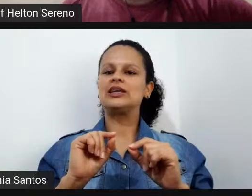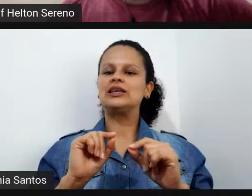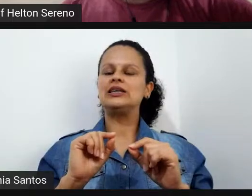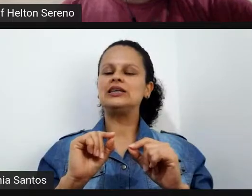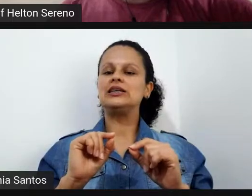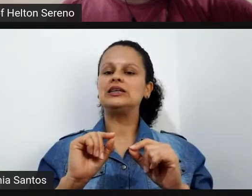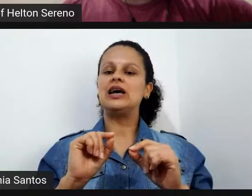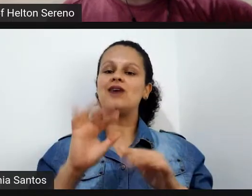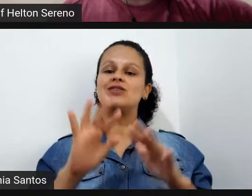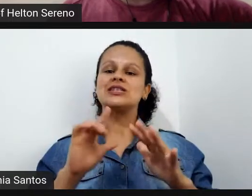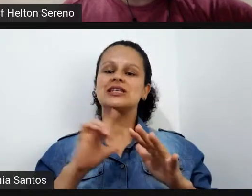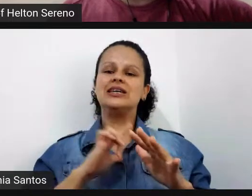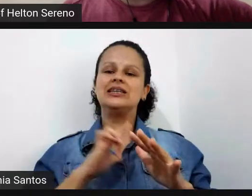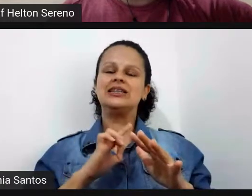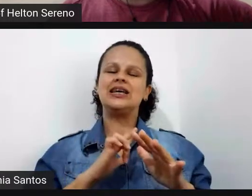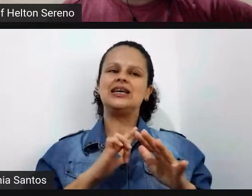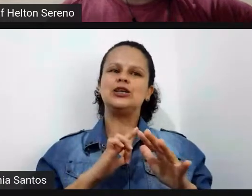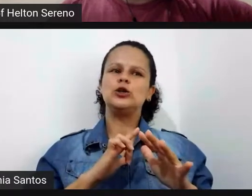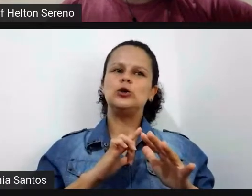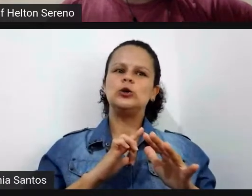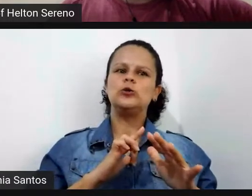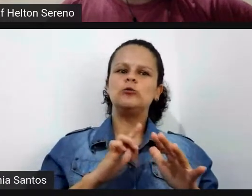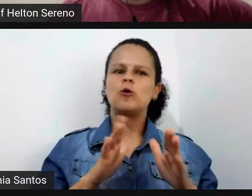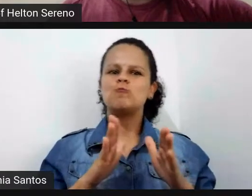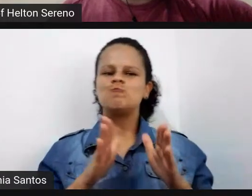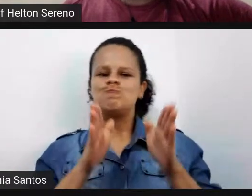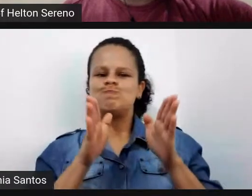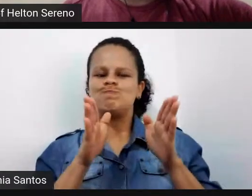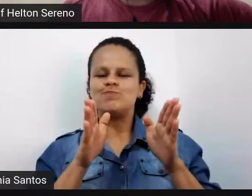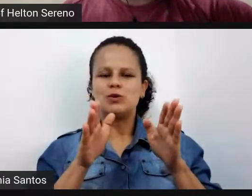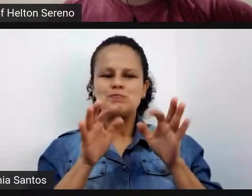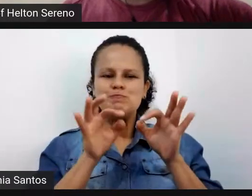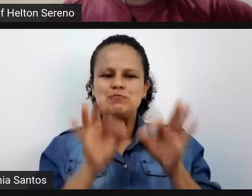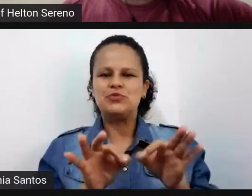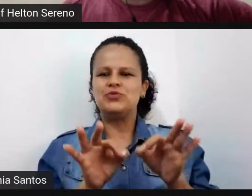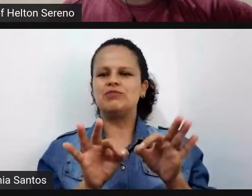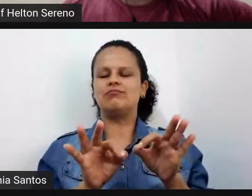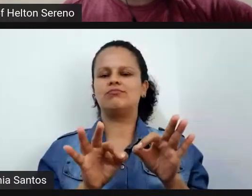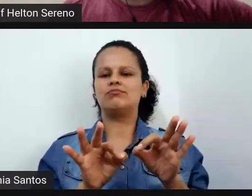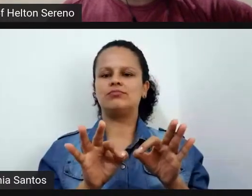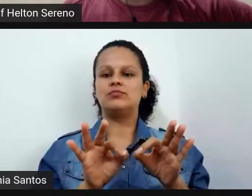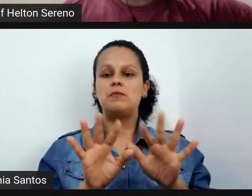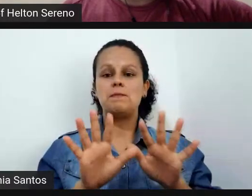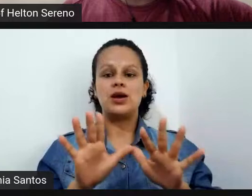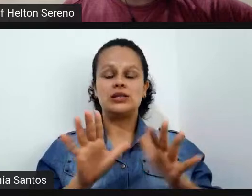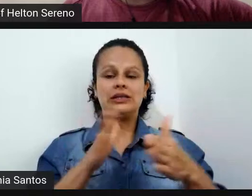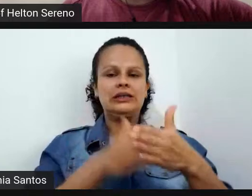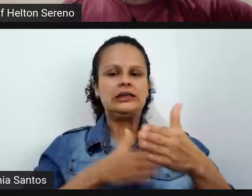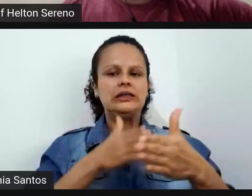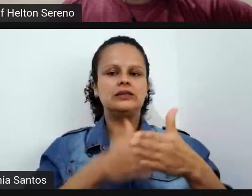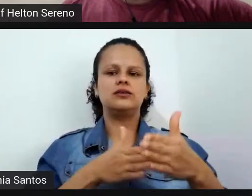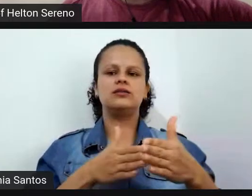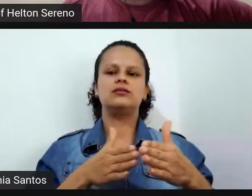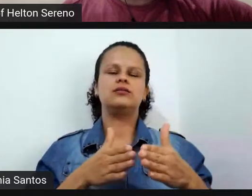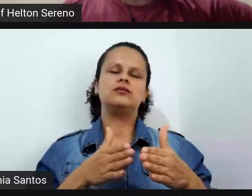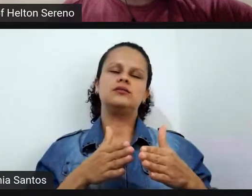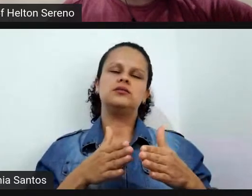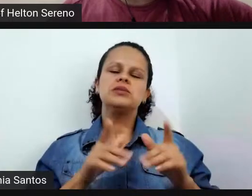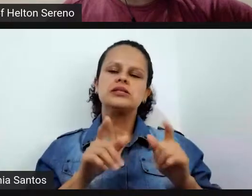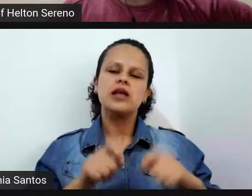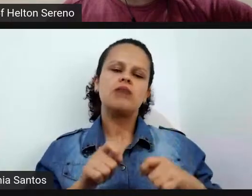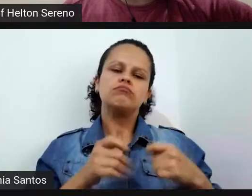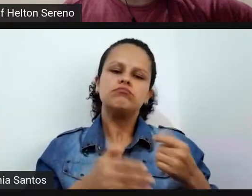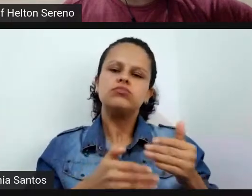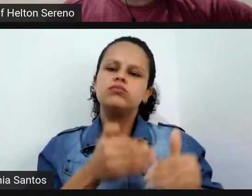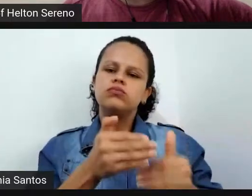restringivo mas ele não é paralisante é possível avançar muito inclusive a gente